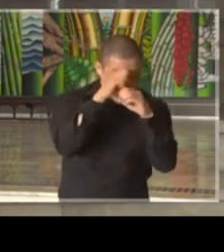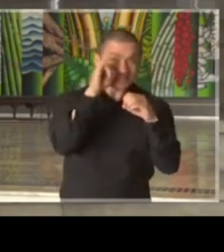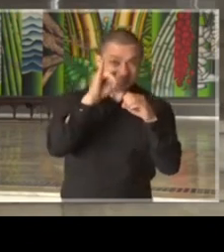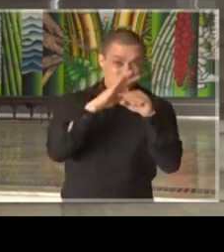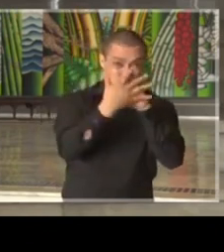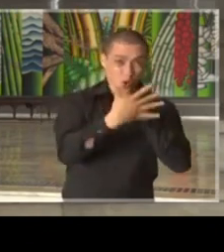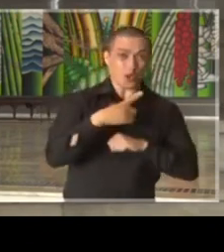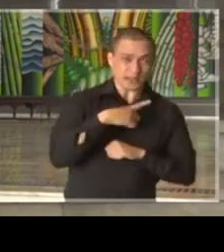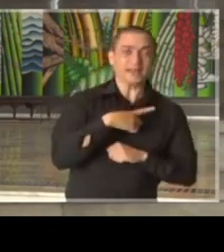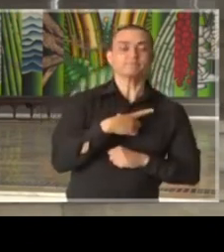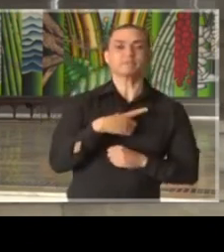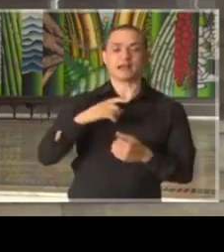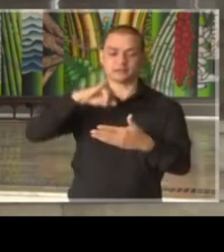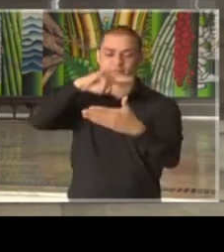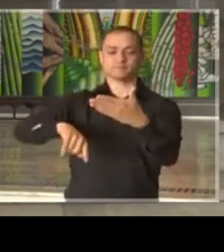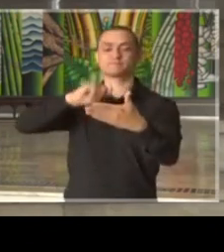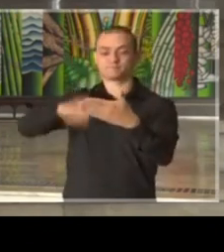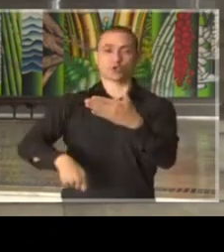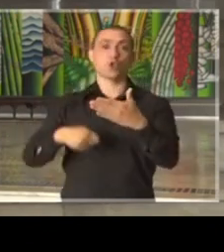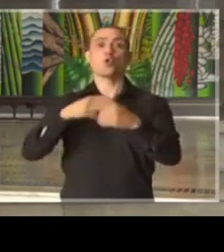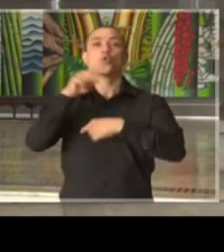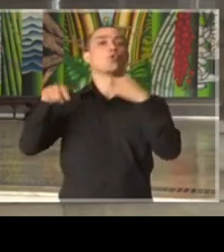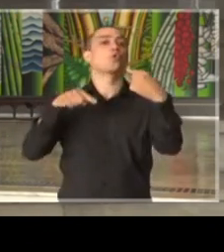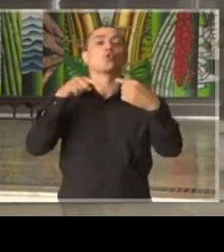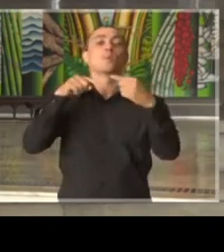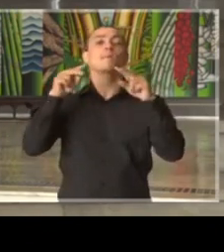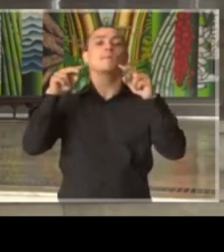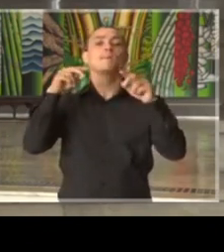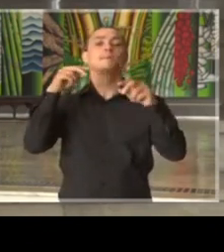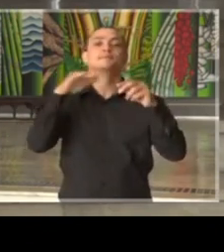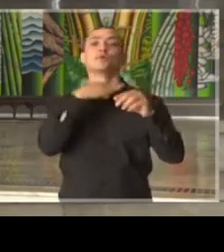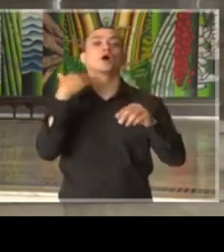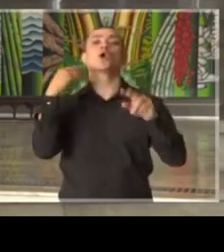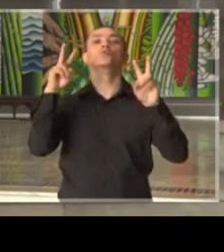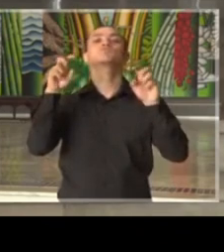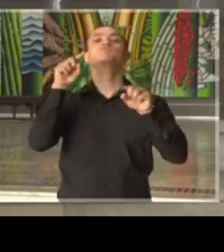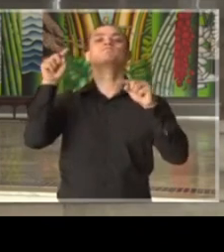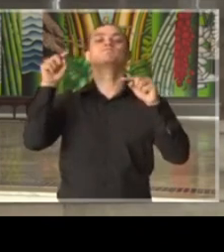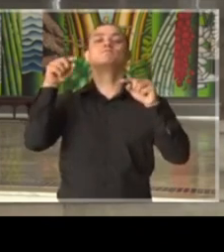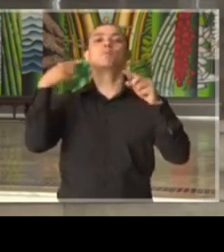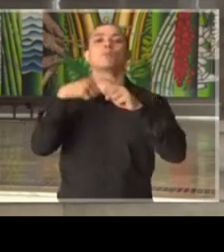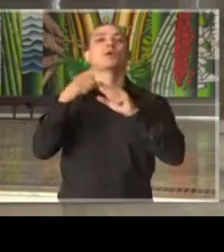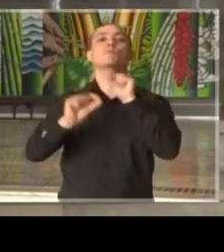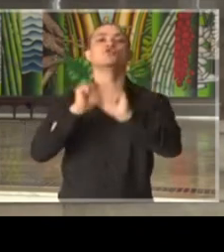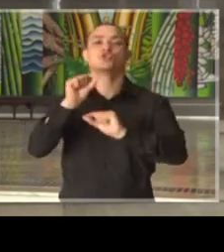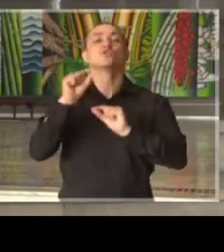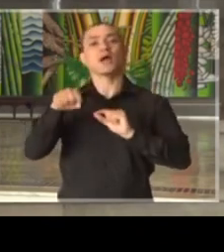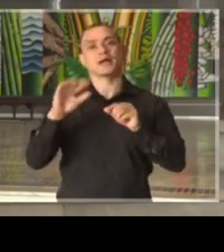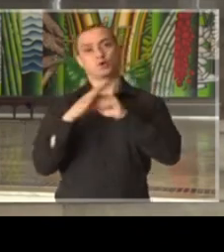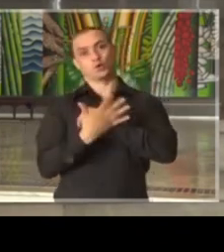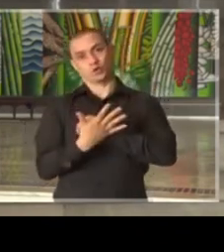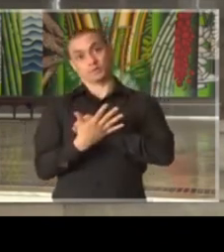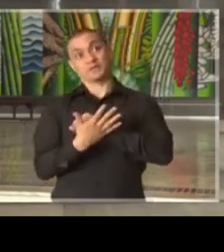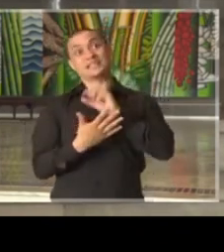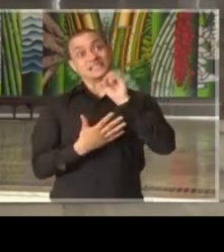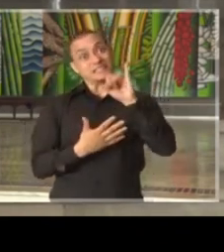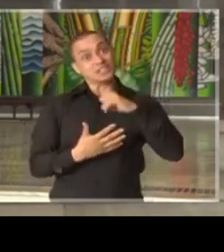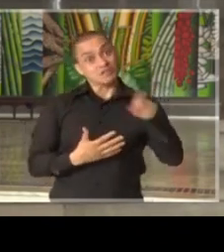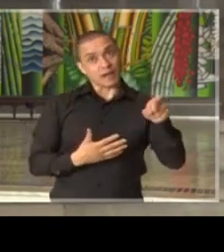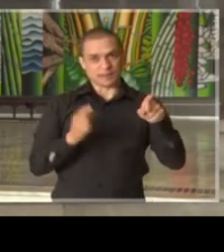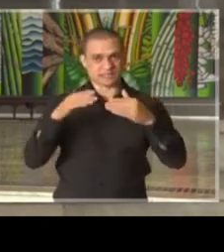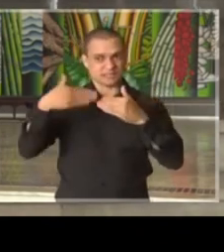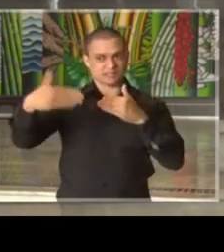o cadáver pode ser sepultado. Qualquer modificação a respeito será feita a